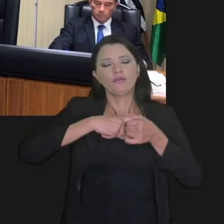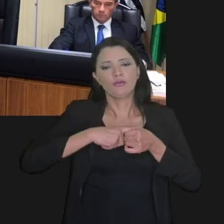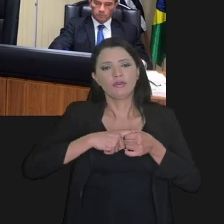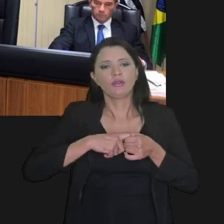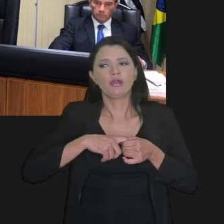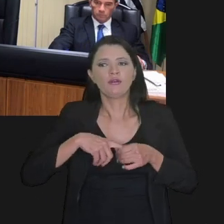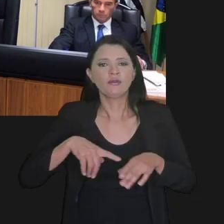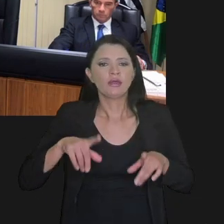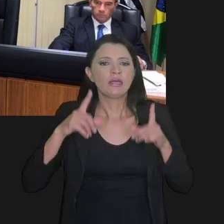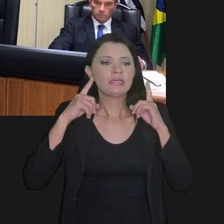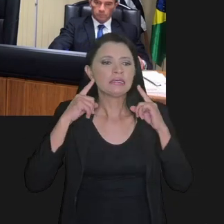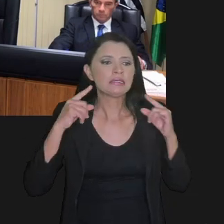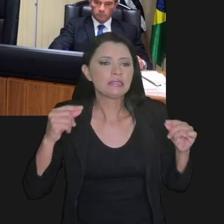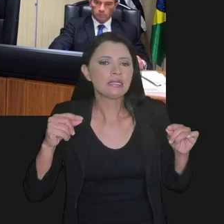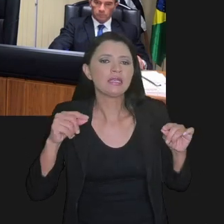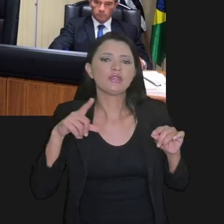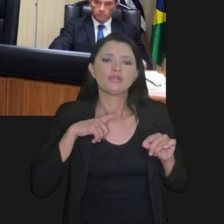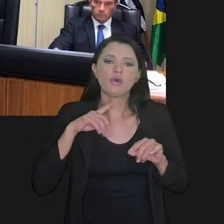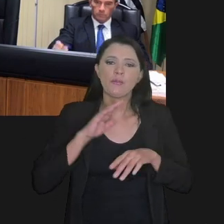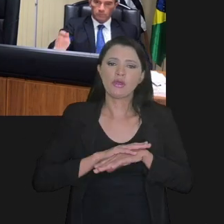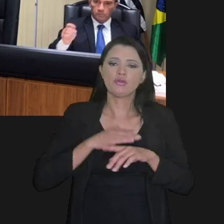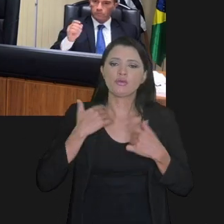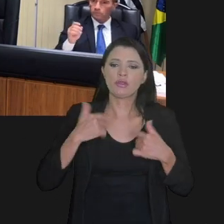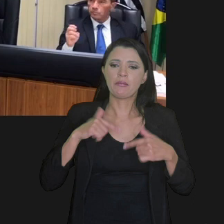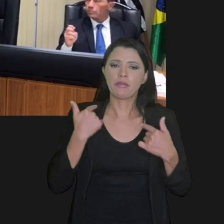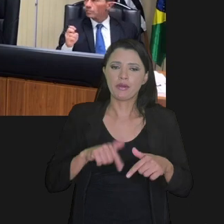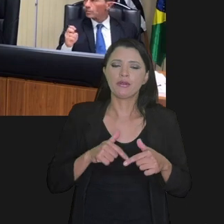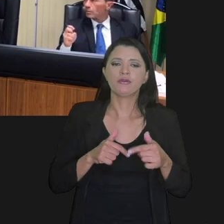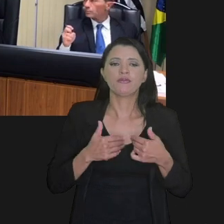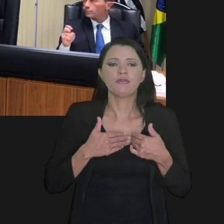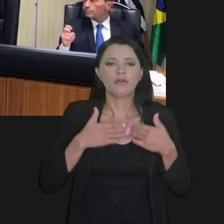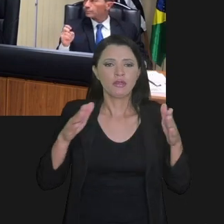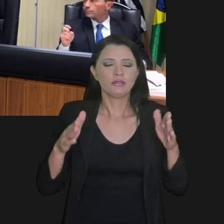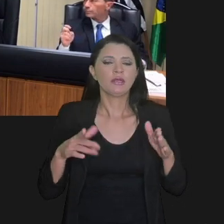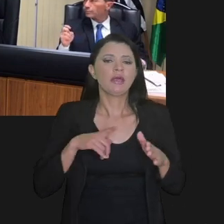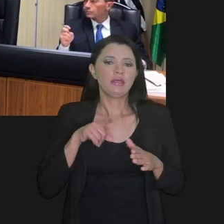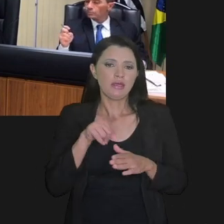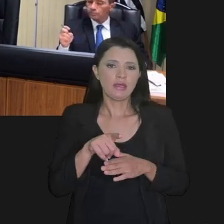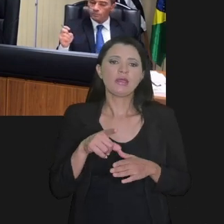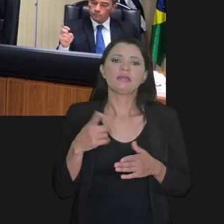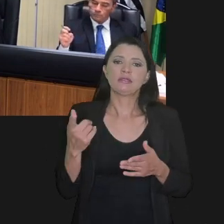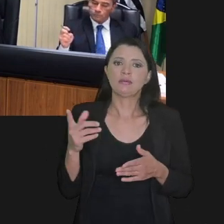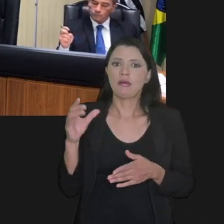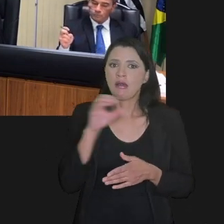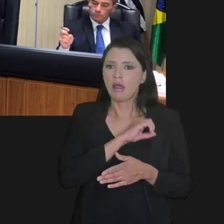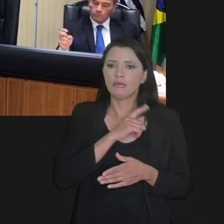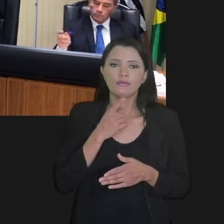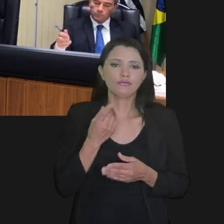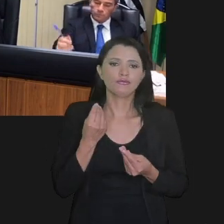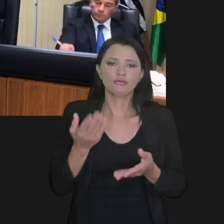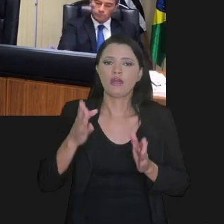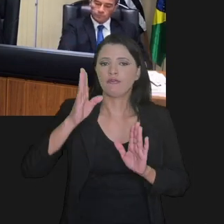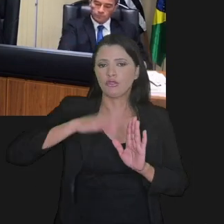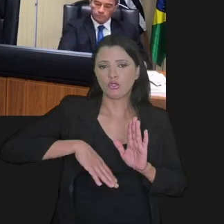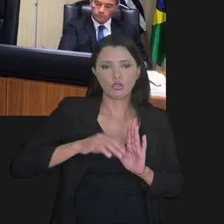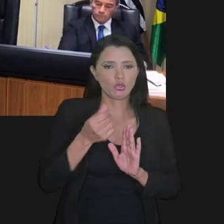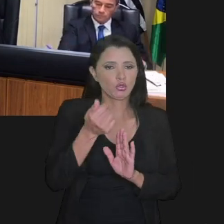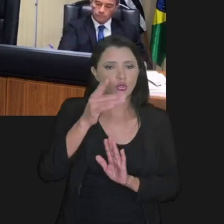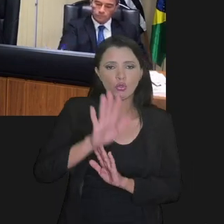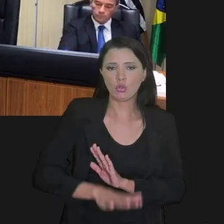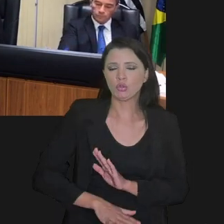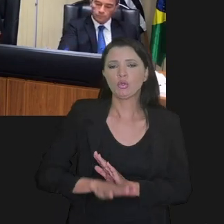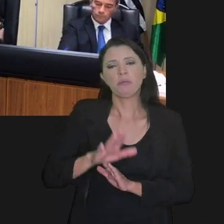nossa casa voltaria a ser silenciosa durante o período de trabalho. foi lançada a transação extraordinária, que não dava